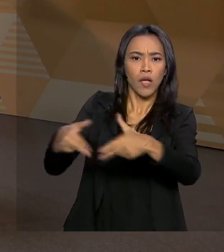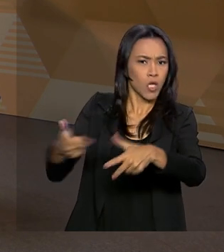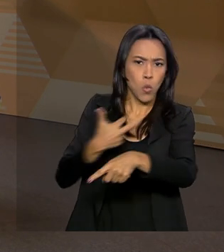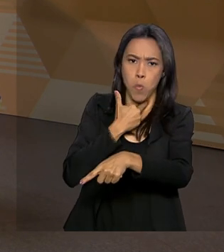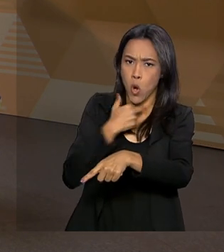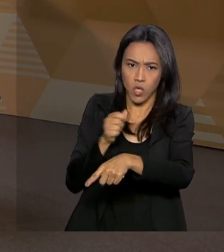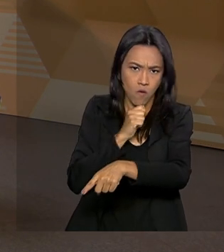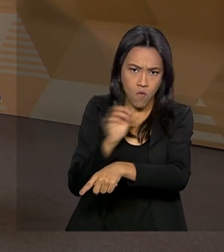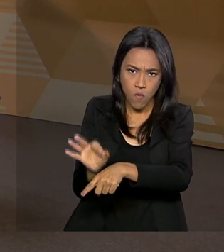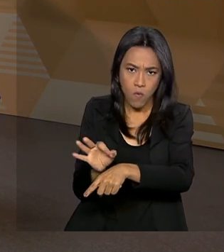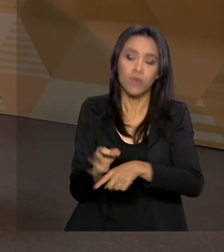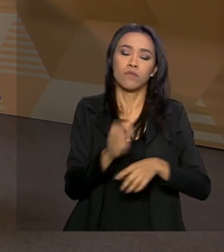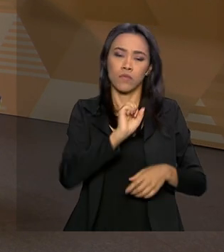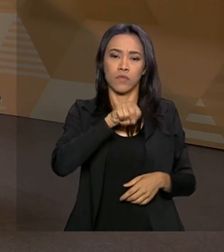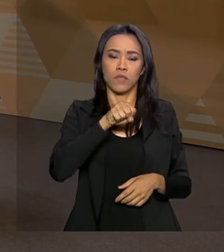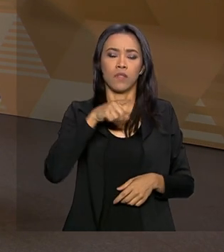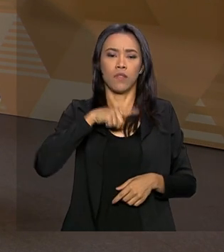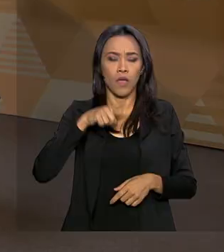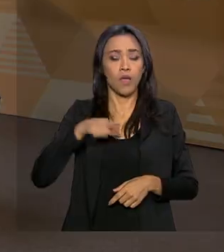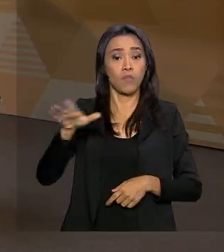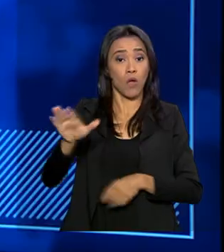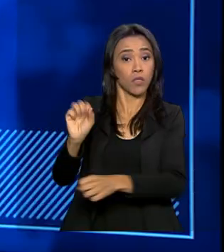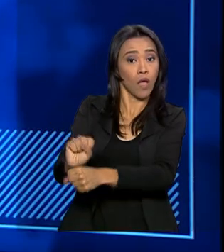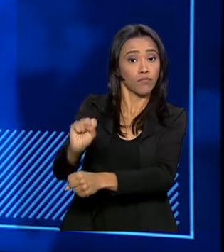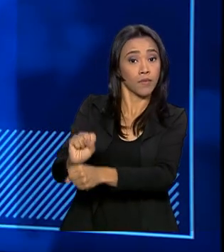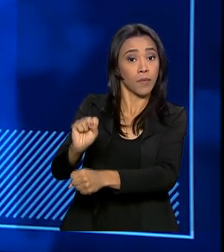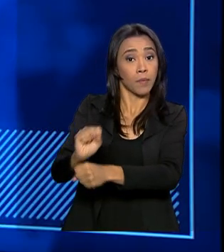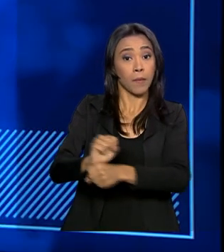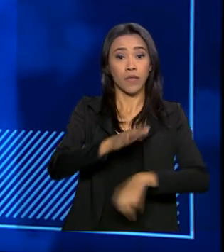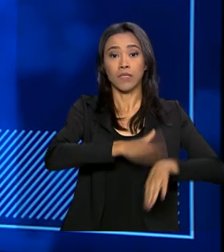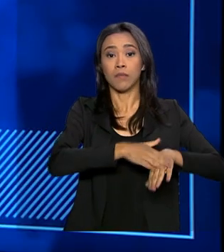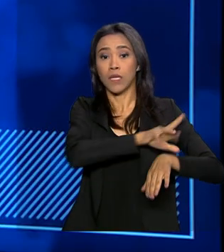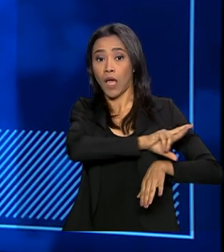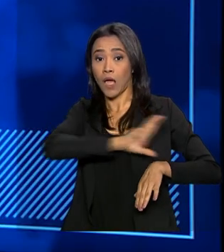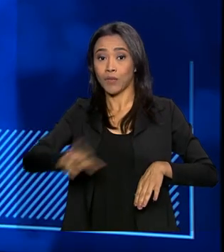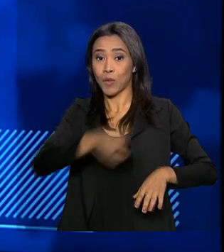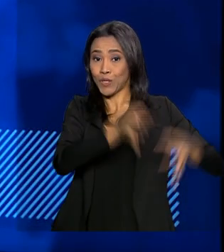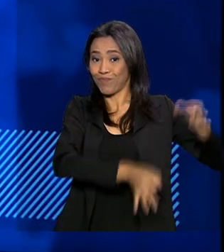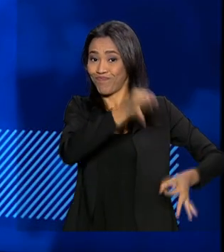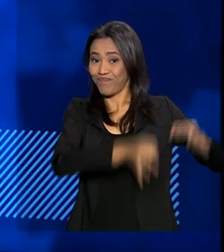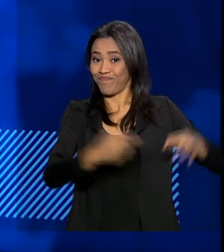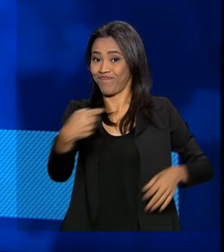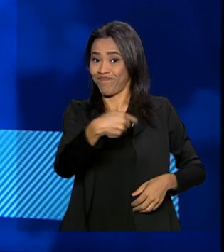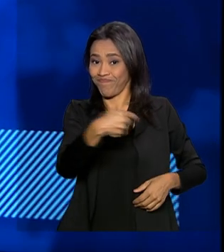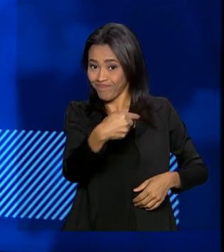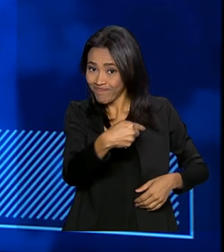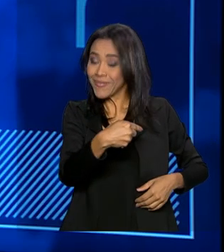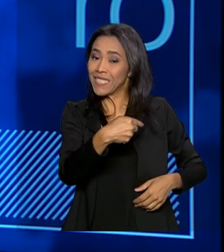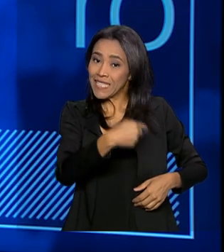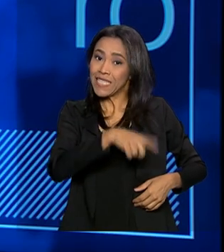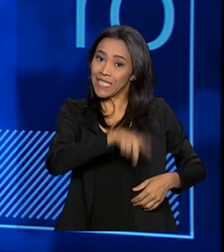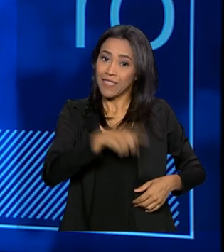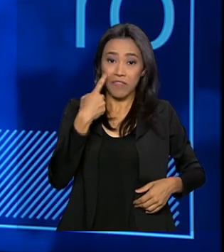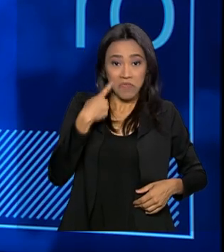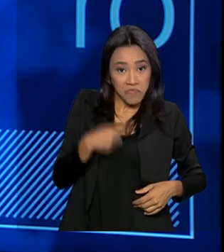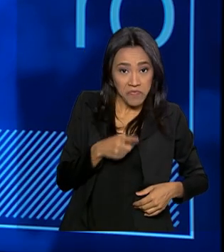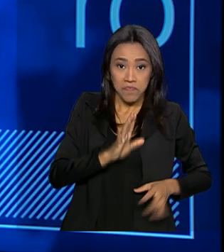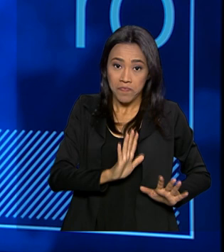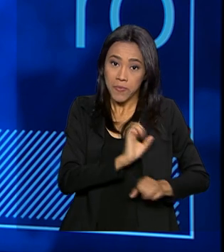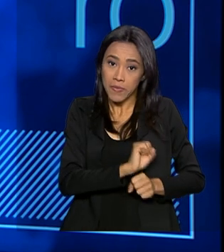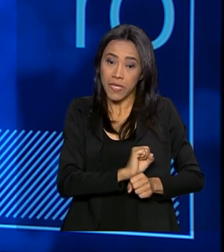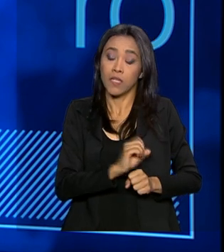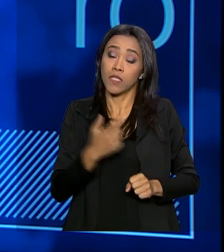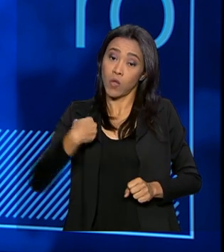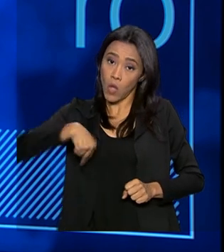podem? Exatamente. Nós temos bens que estão ainda à disposição do Poder Judiciário que dependem de definimento de alienação anticipada.